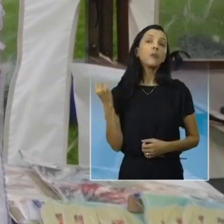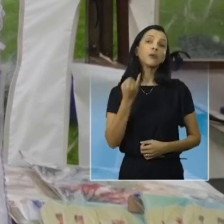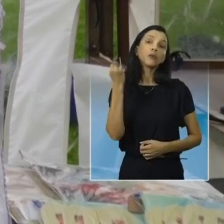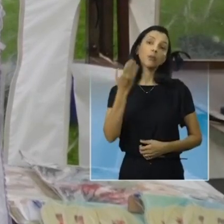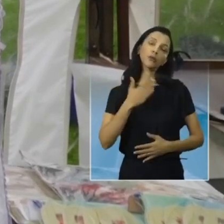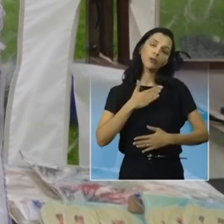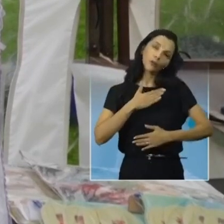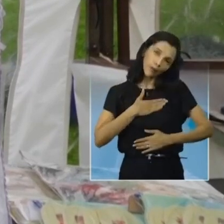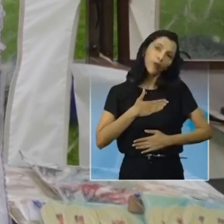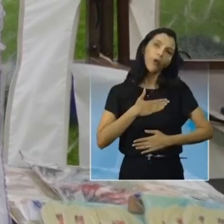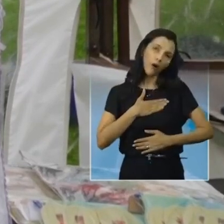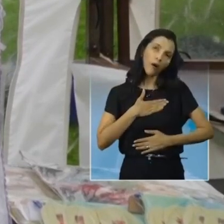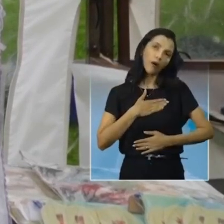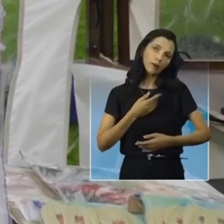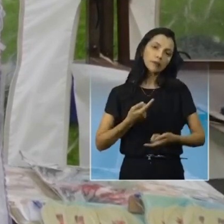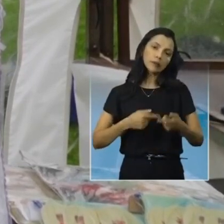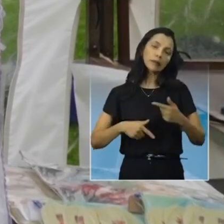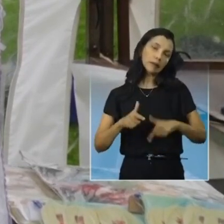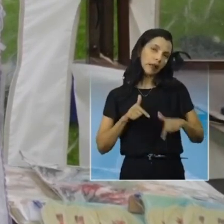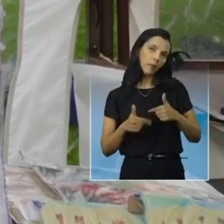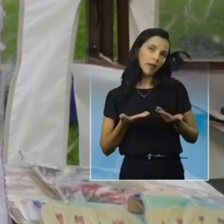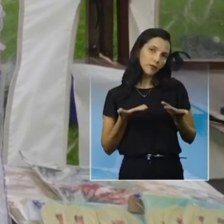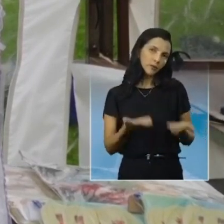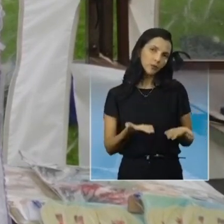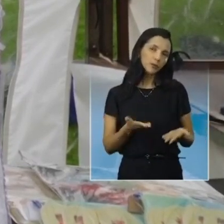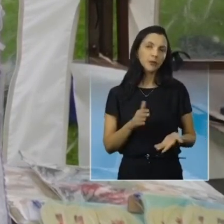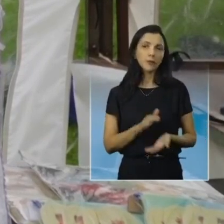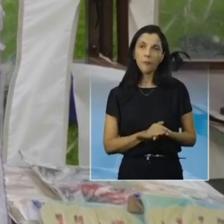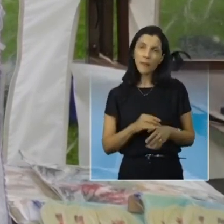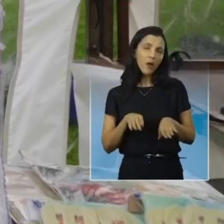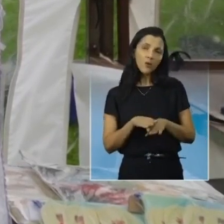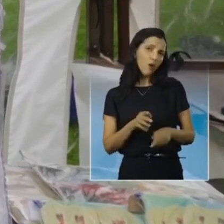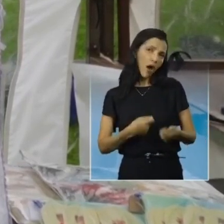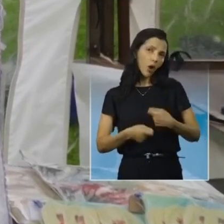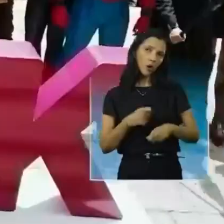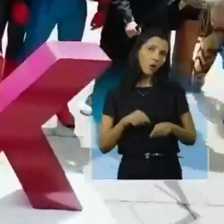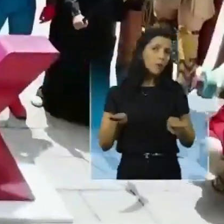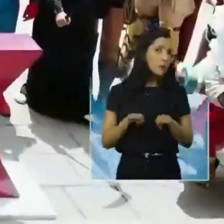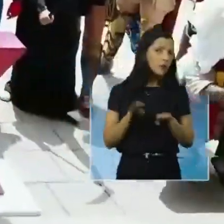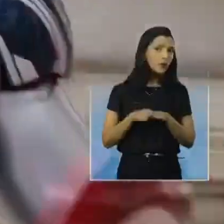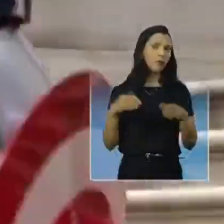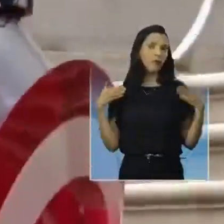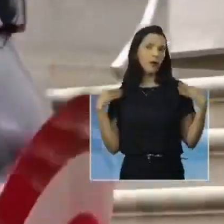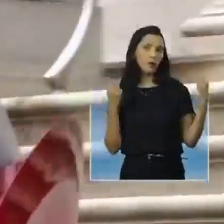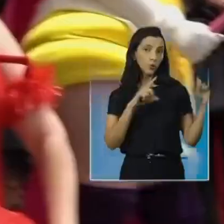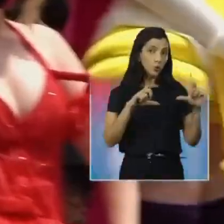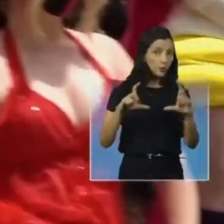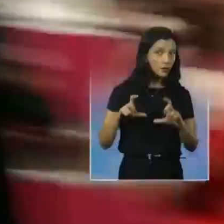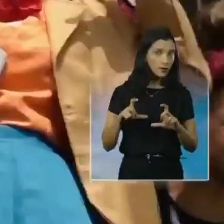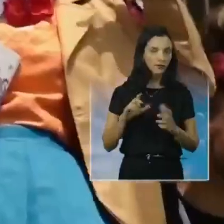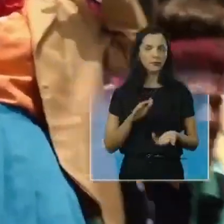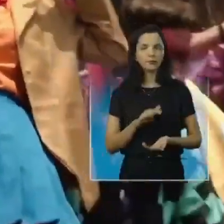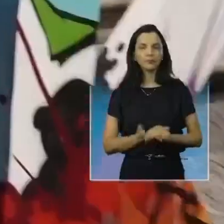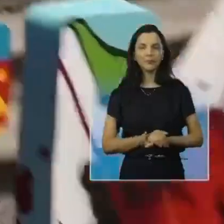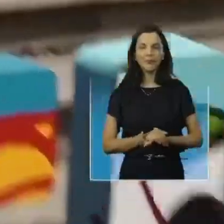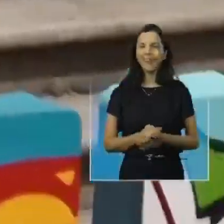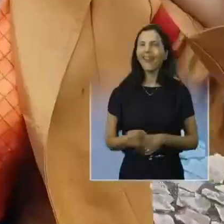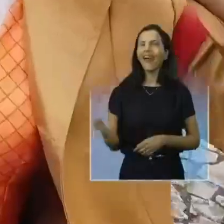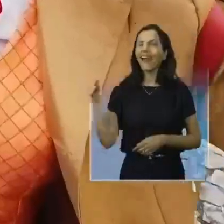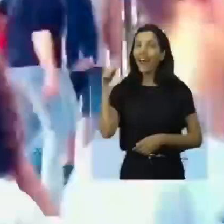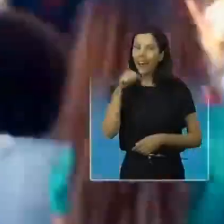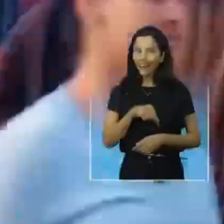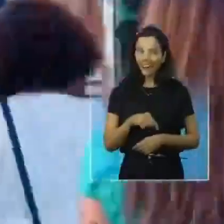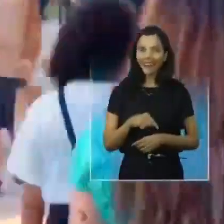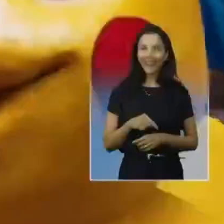importantes para nós que somos empreendedores da região e também para movimentar aqui não só a economia, como o turismo. Até os super